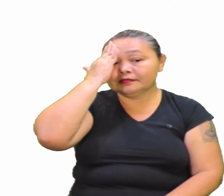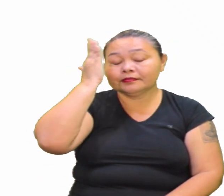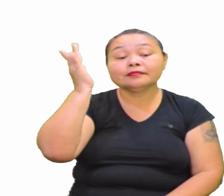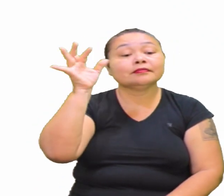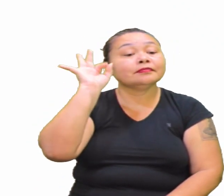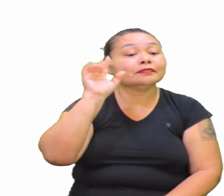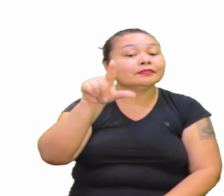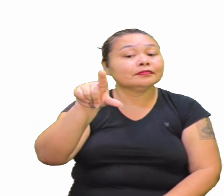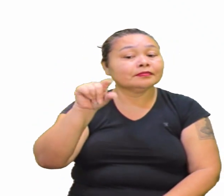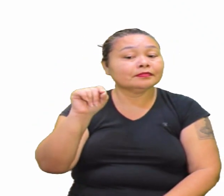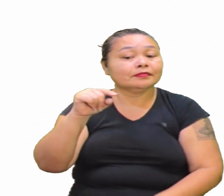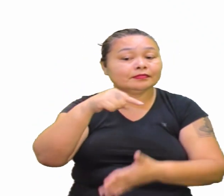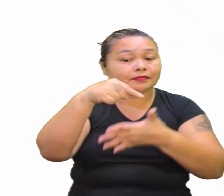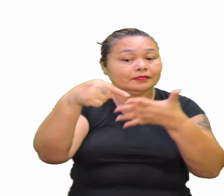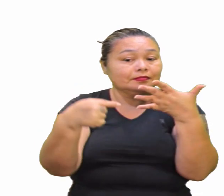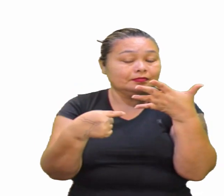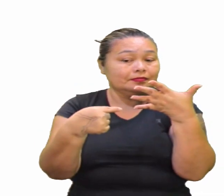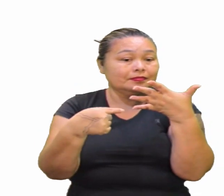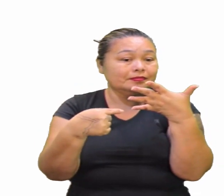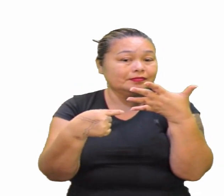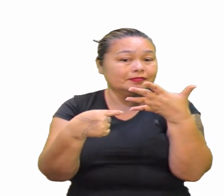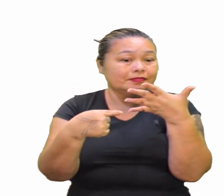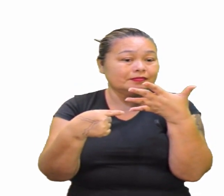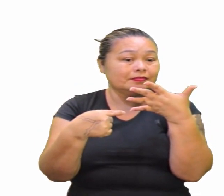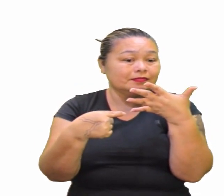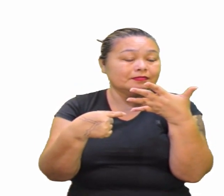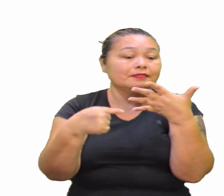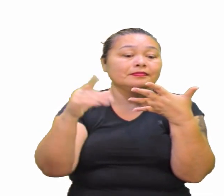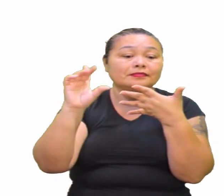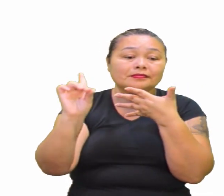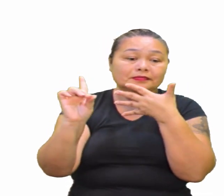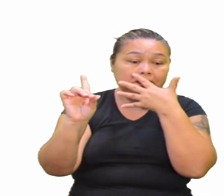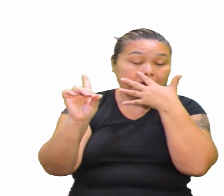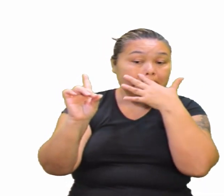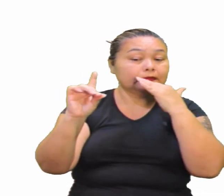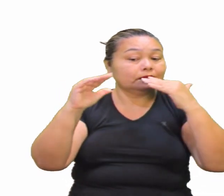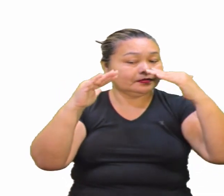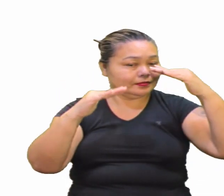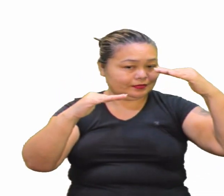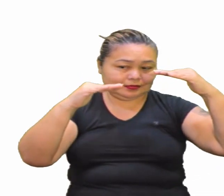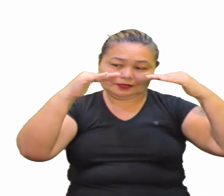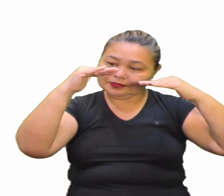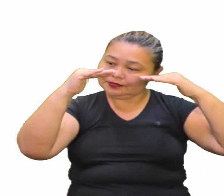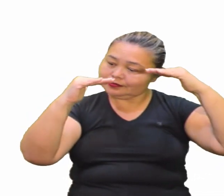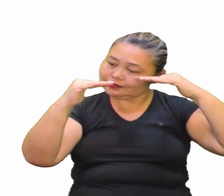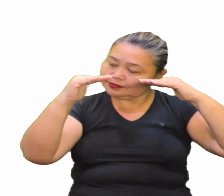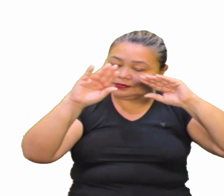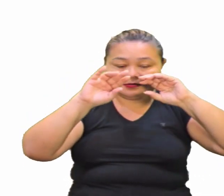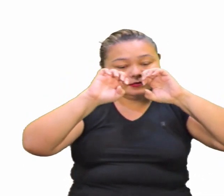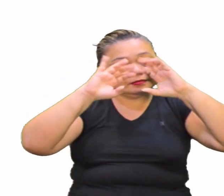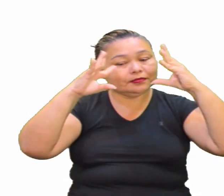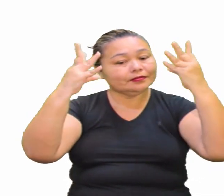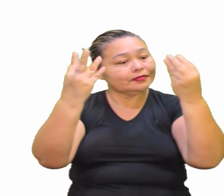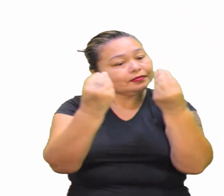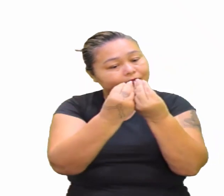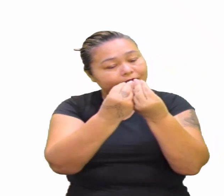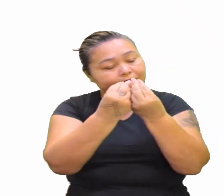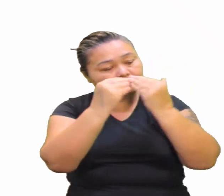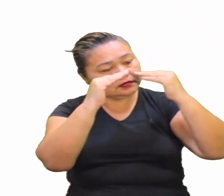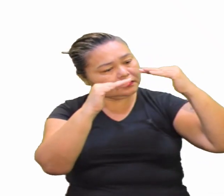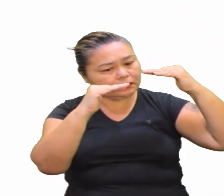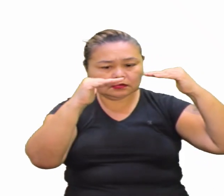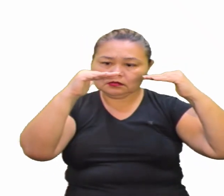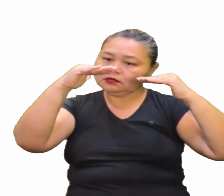alternativa correta Já vou até marcar aqui para vocês A alternativa D De dado Equilíbrio ecológico É o